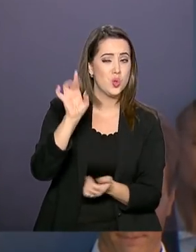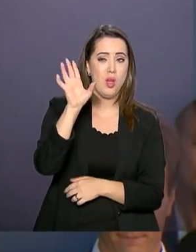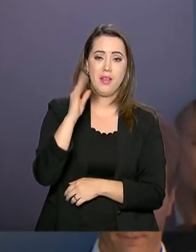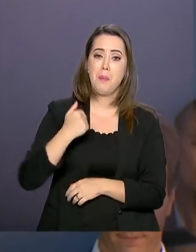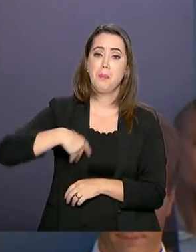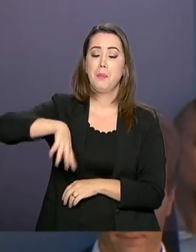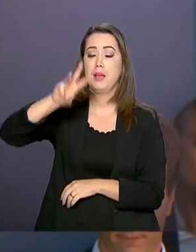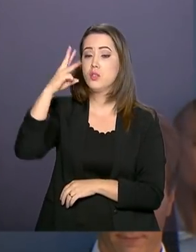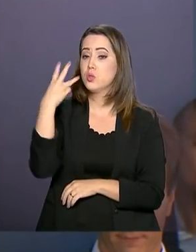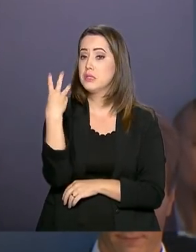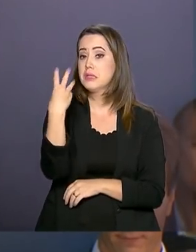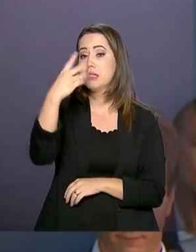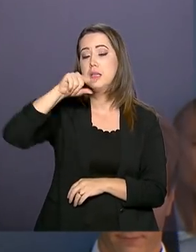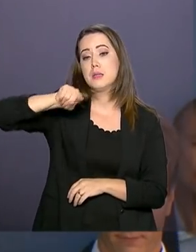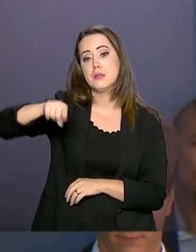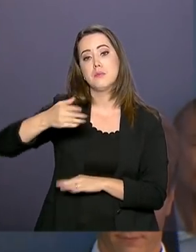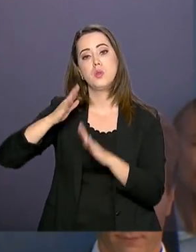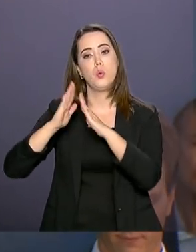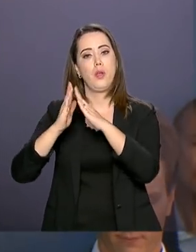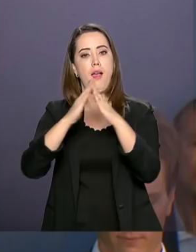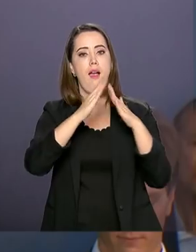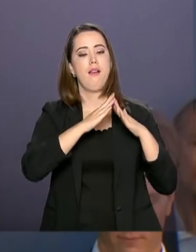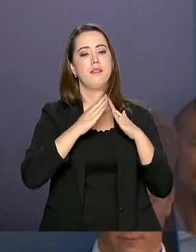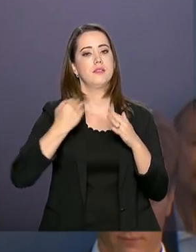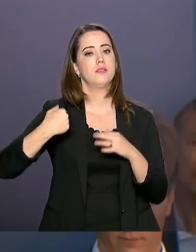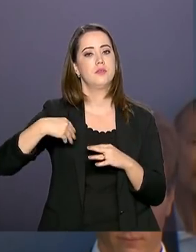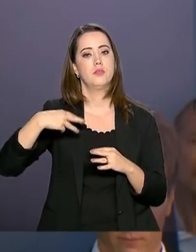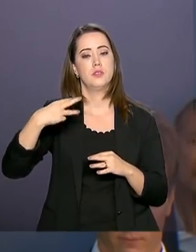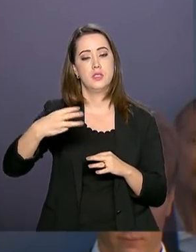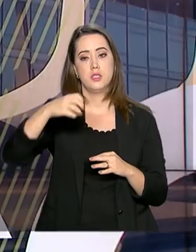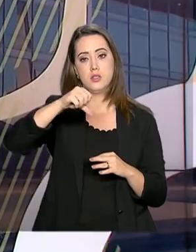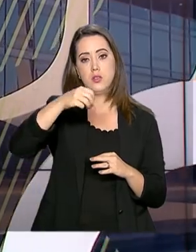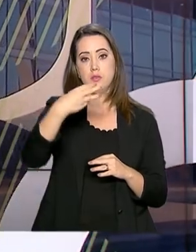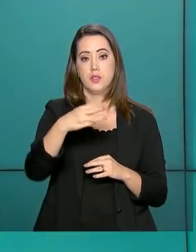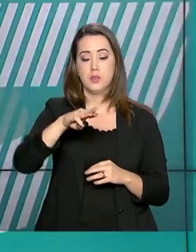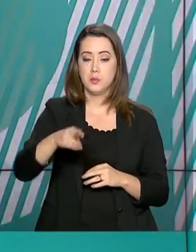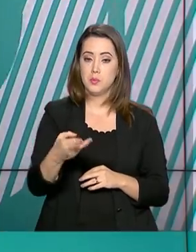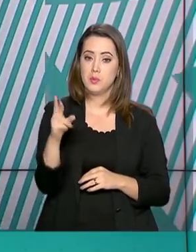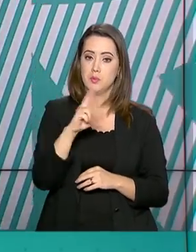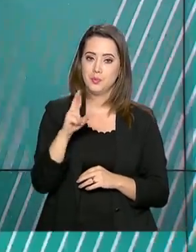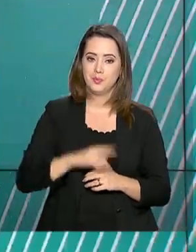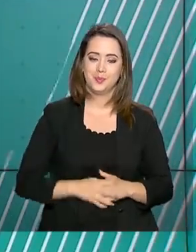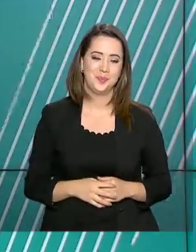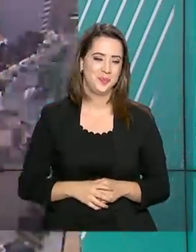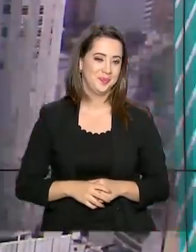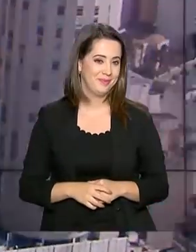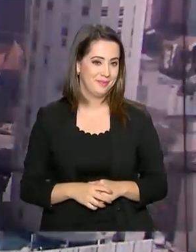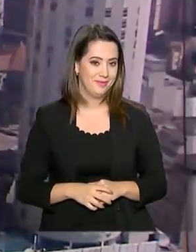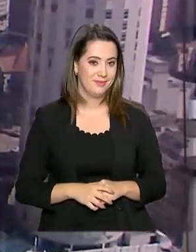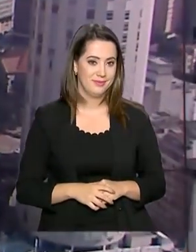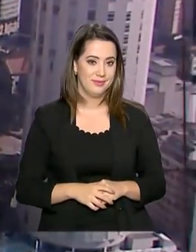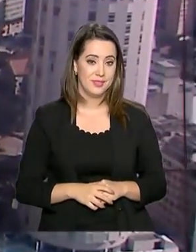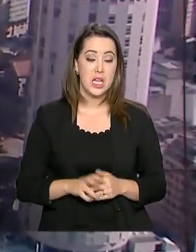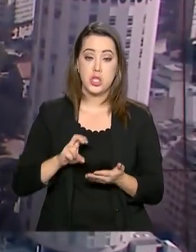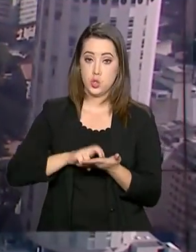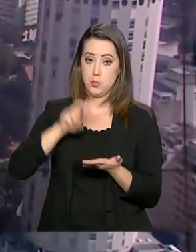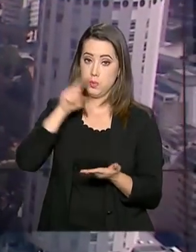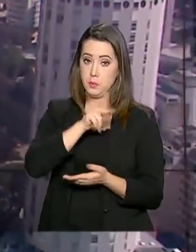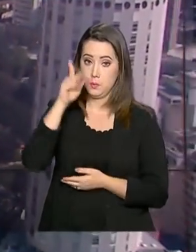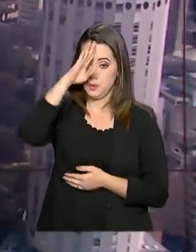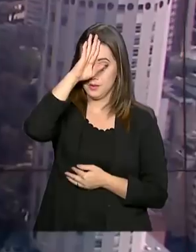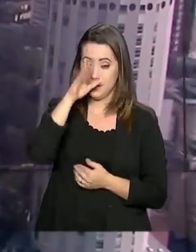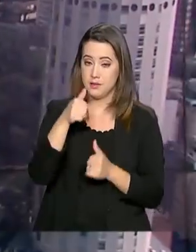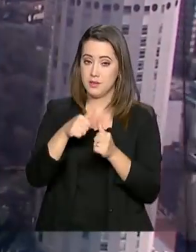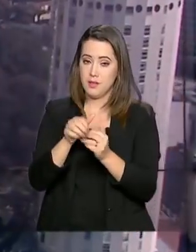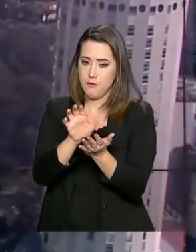mil unidades. Mais de 393 milhões de reais. E hoje pela manhã, o presidente Jair Bolsonaro esteve em